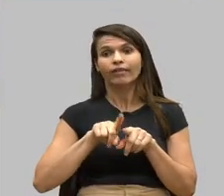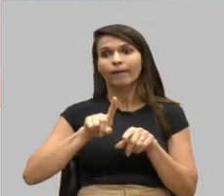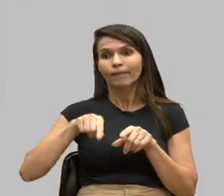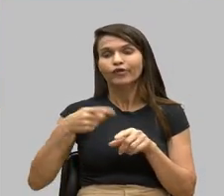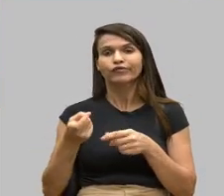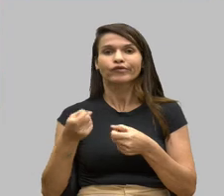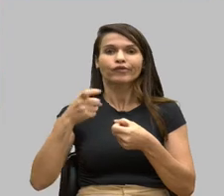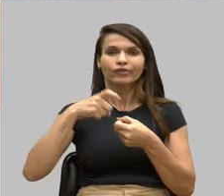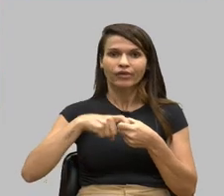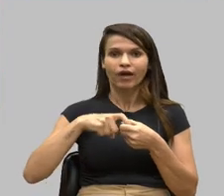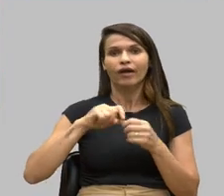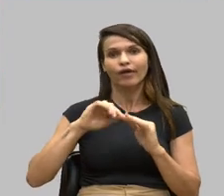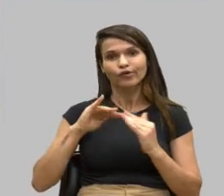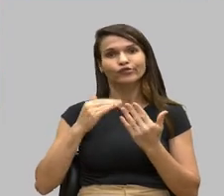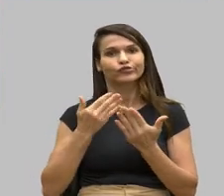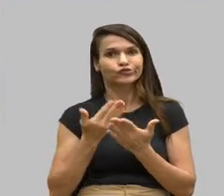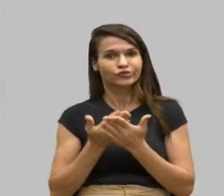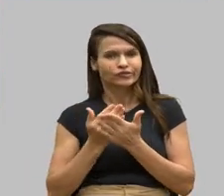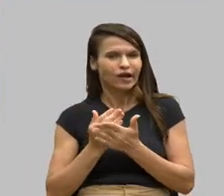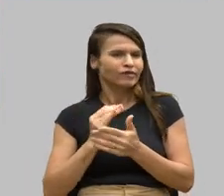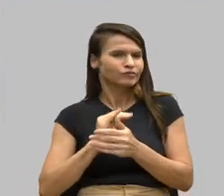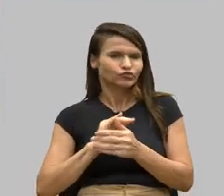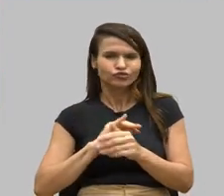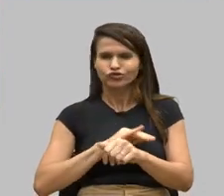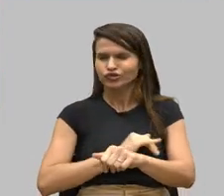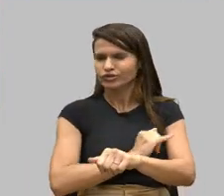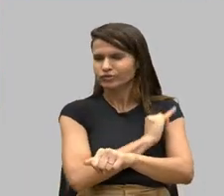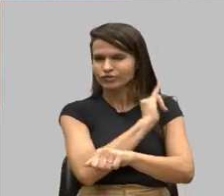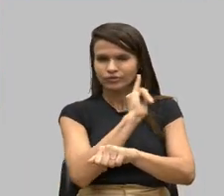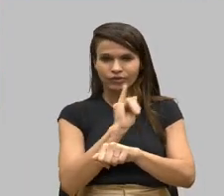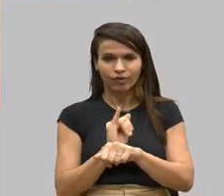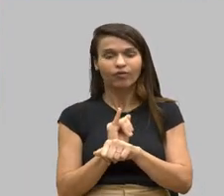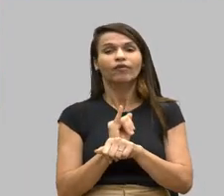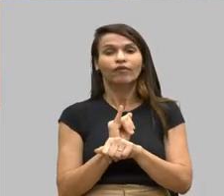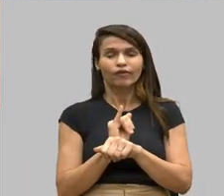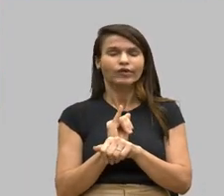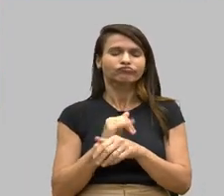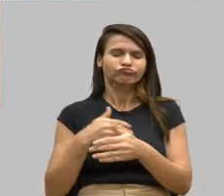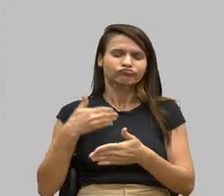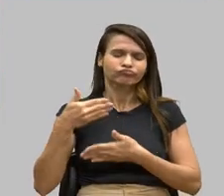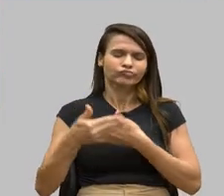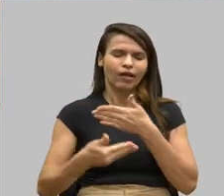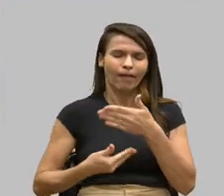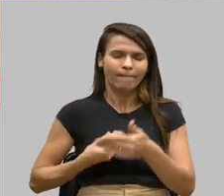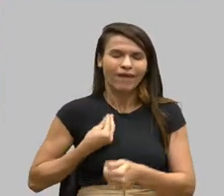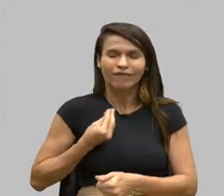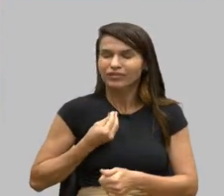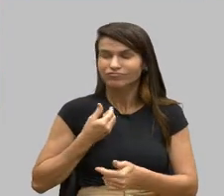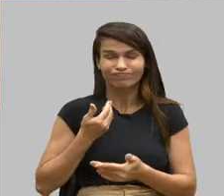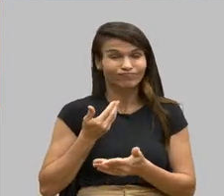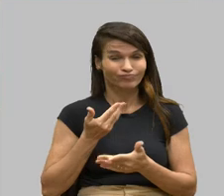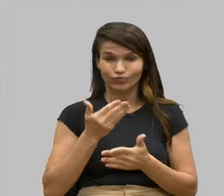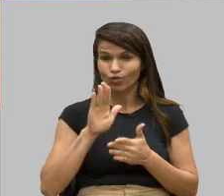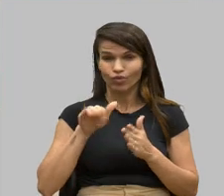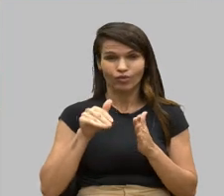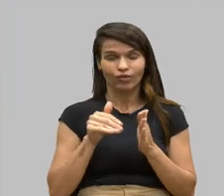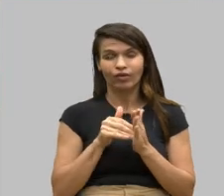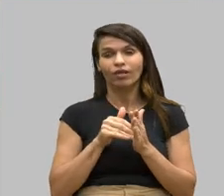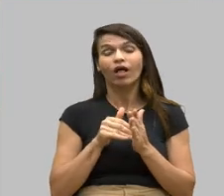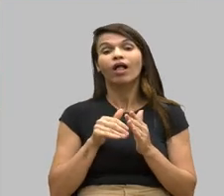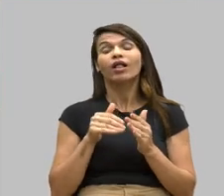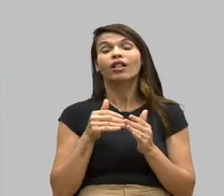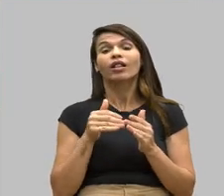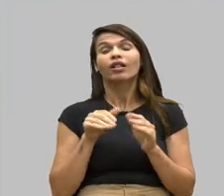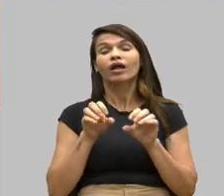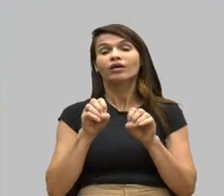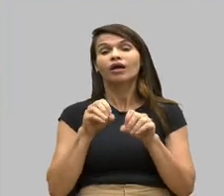porque eu estudava em tempo integral. E assim foi durante toda a minha vida. Nas aulas práticas que eu tinha na universidade,